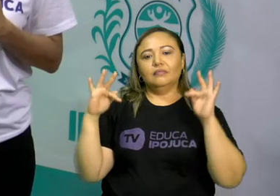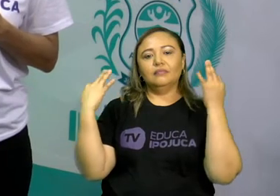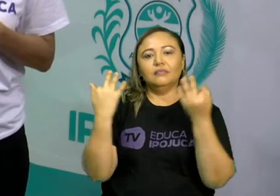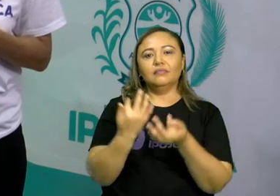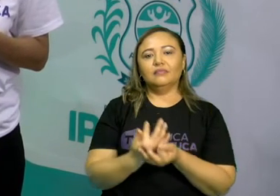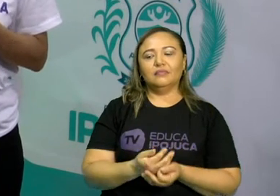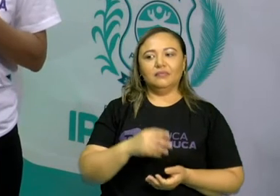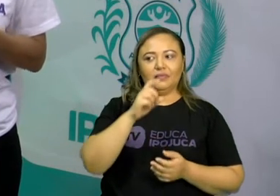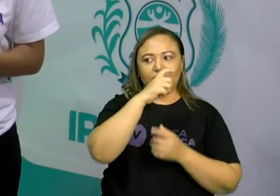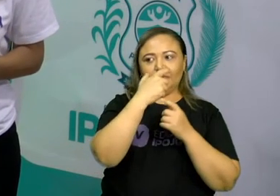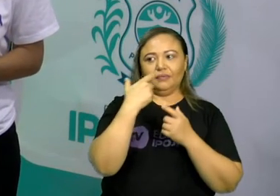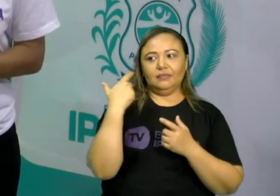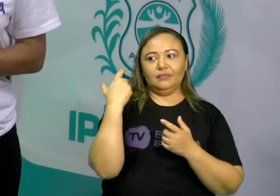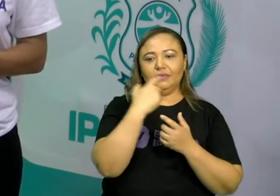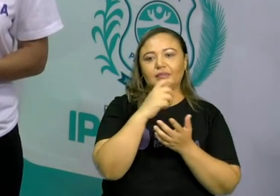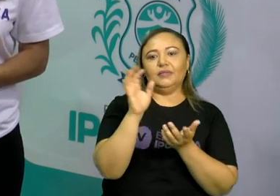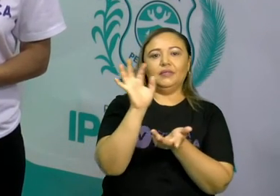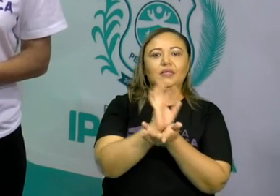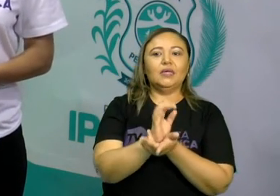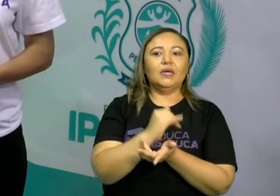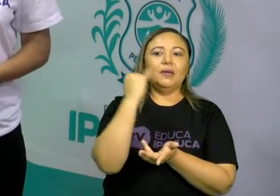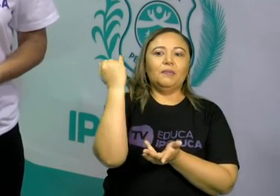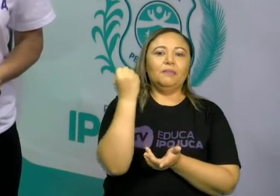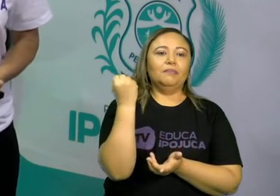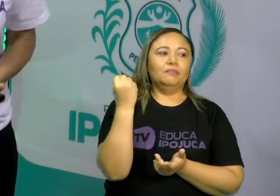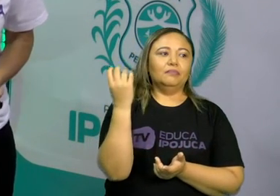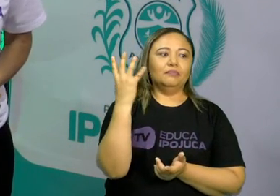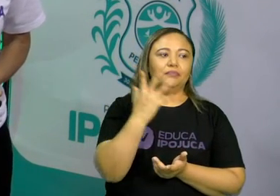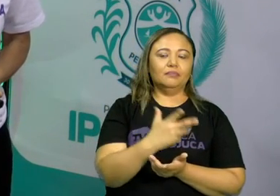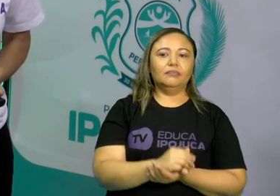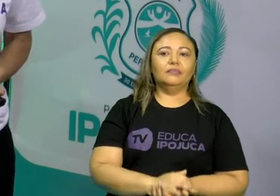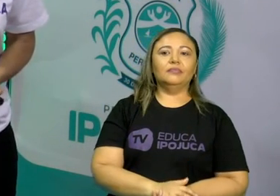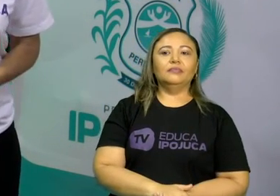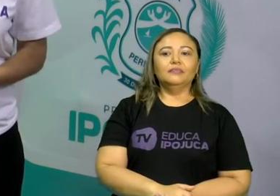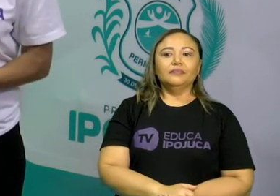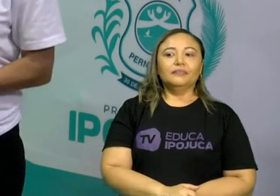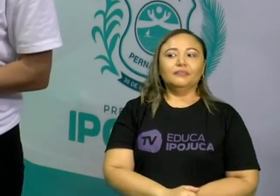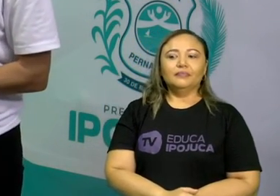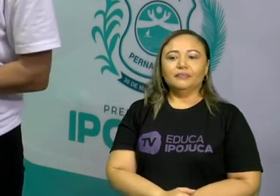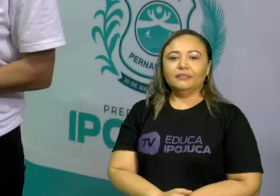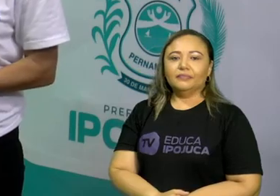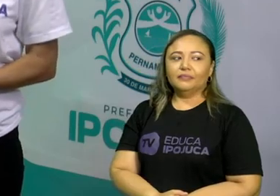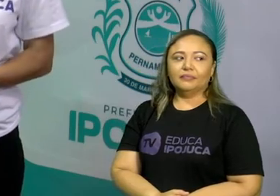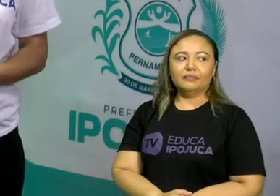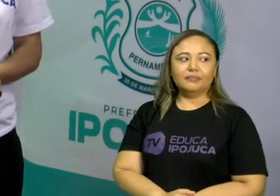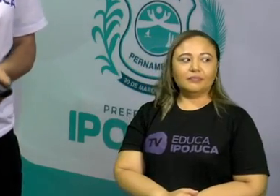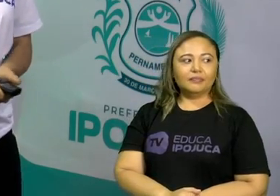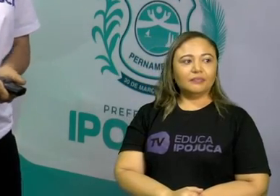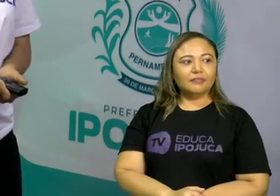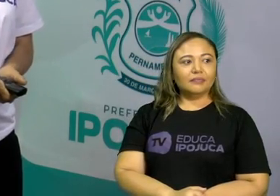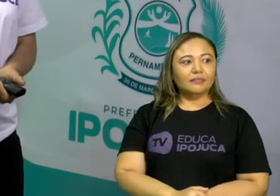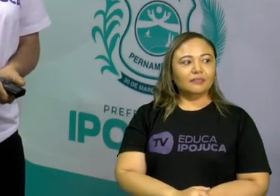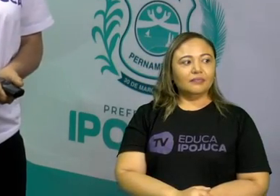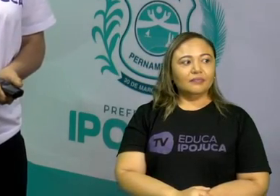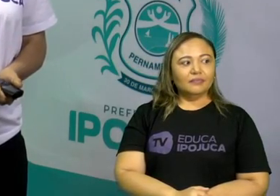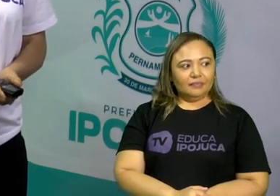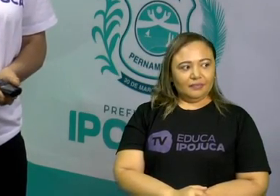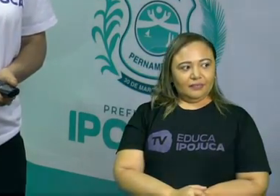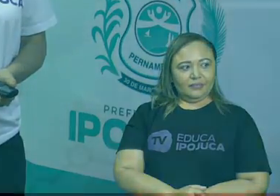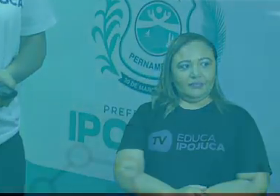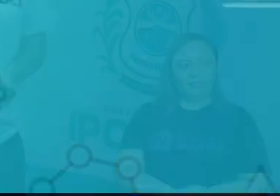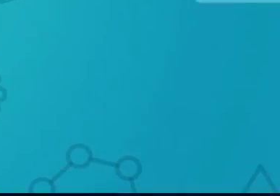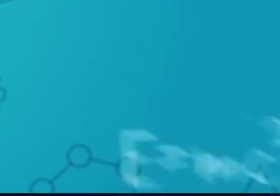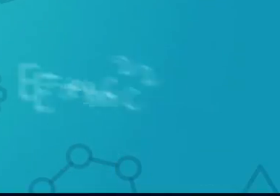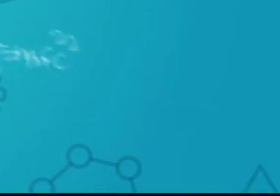mundo quer ter um sorriso lindo. E meu beijo de luz, tchau e até a próxima aula.